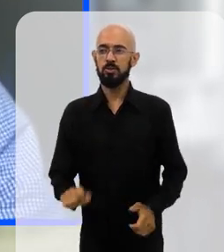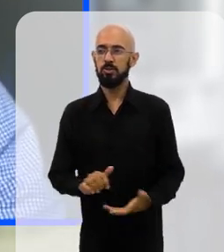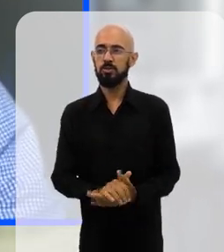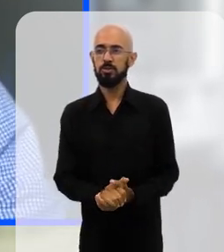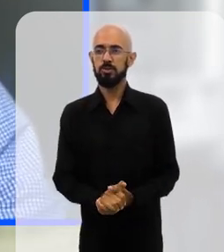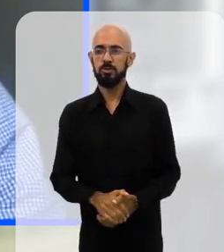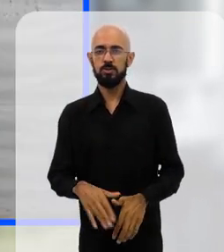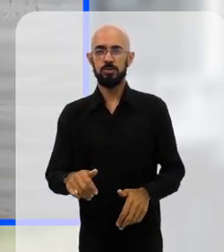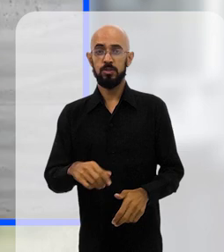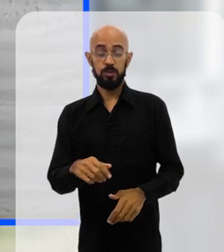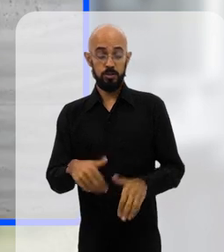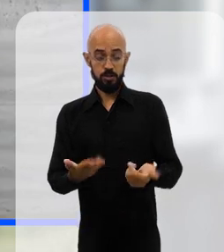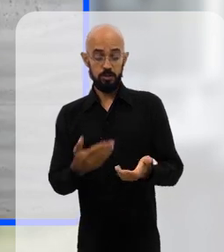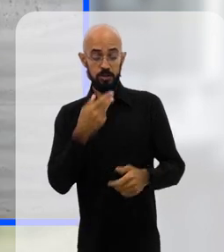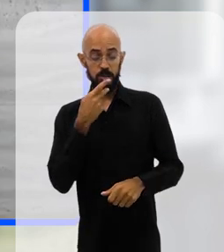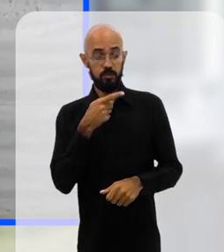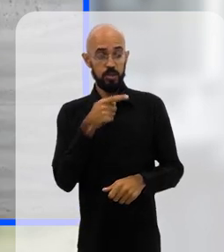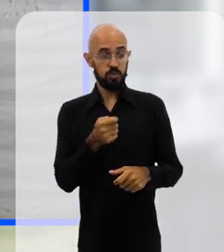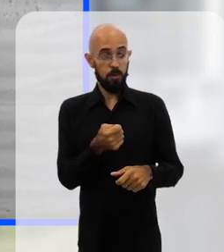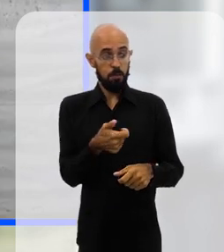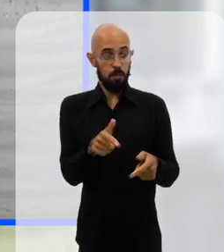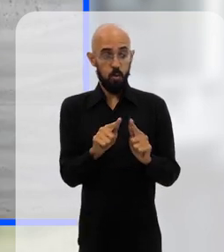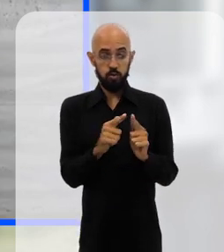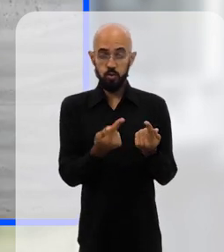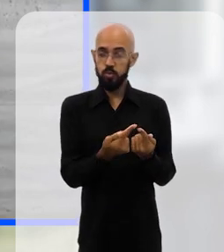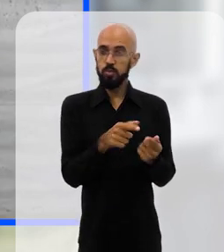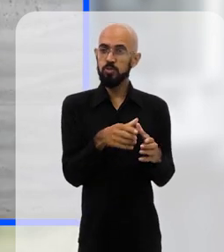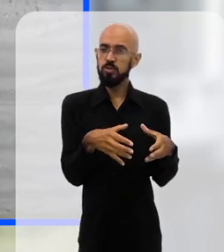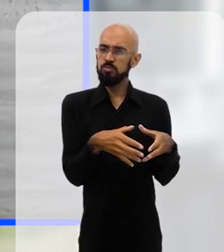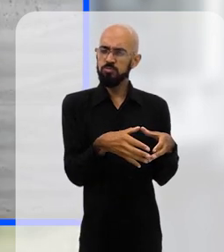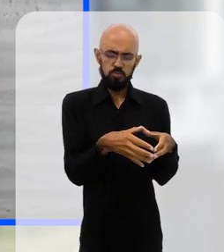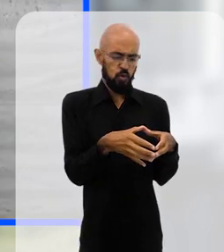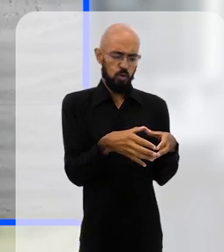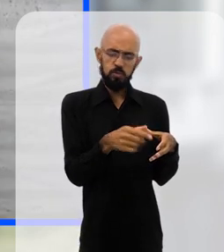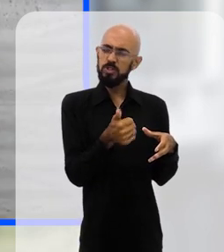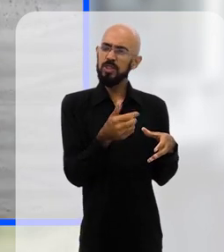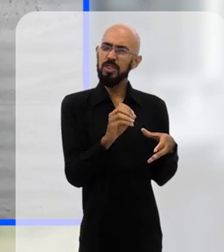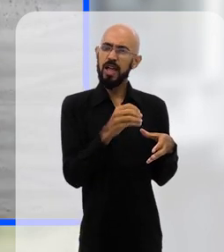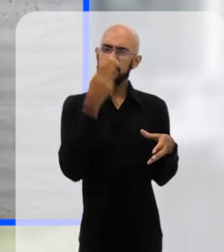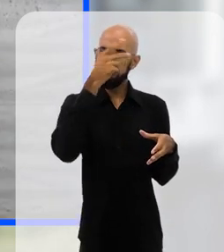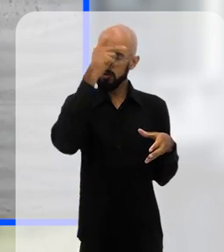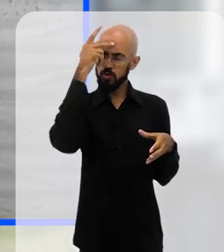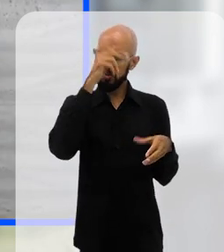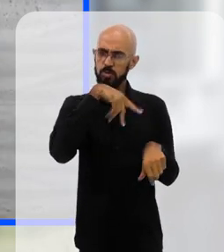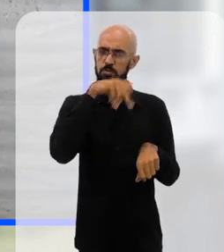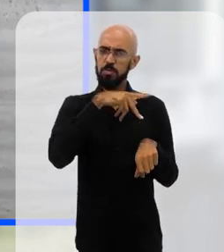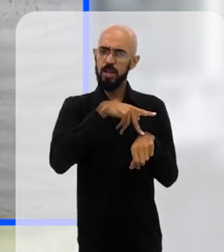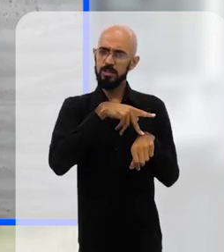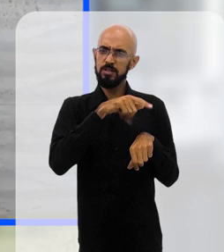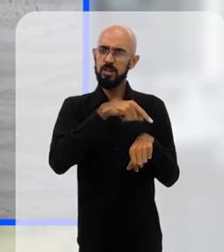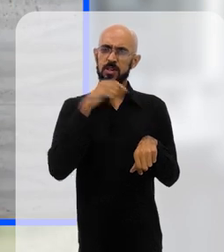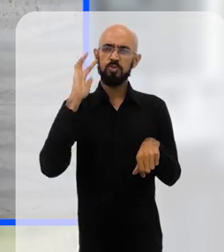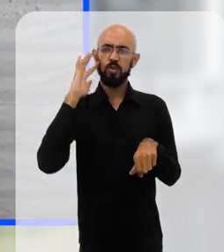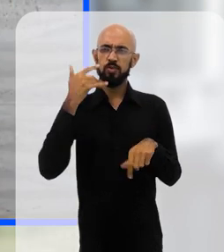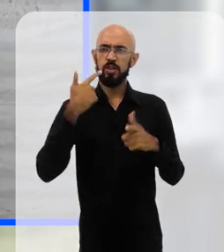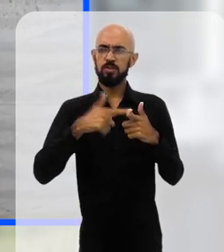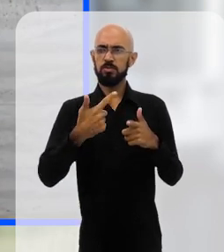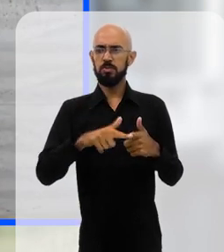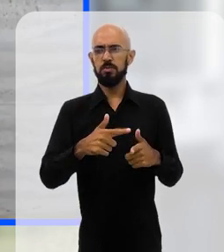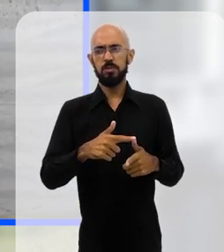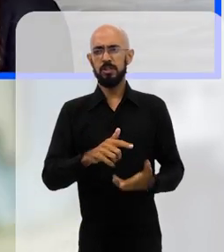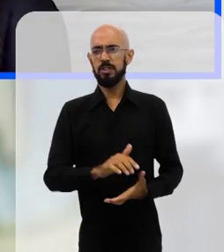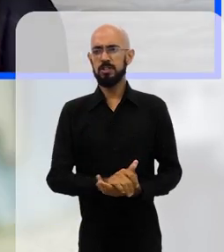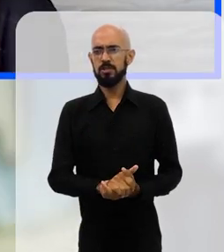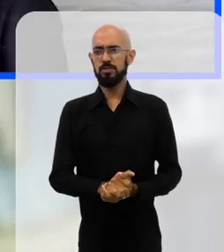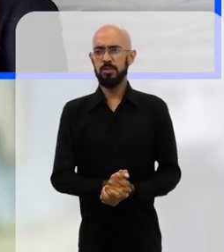E a gente está falando de muita pouca gente, Jefferson? São aí 10 bilionários, por exemplo, no país que já resolveria esse